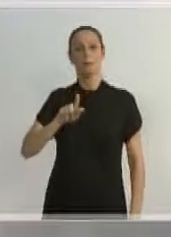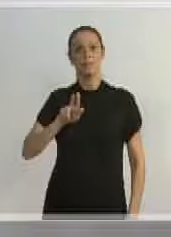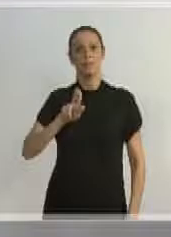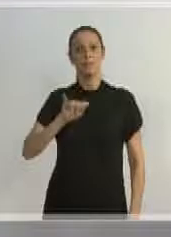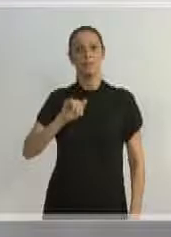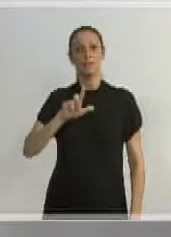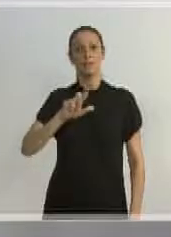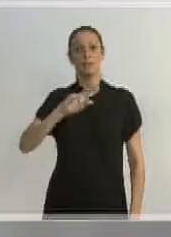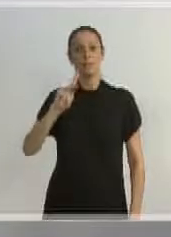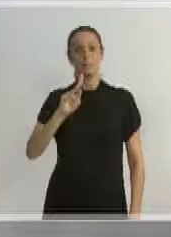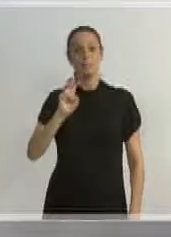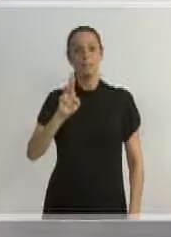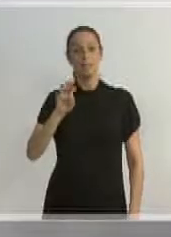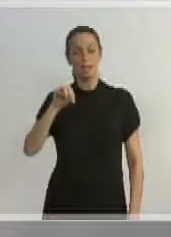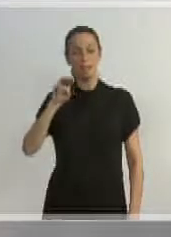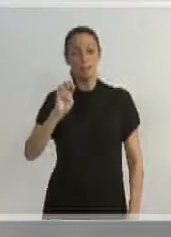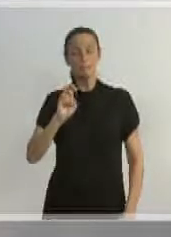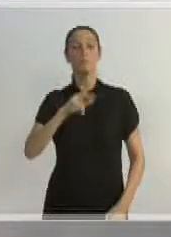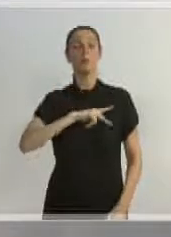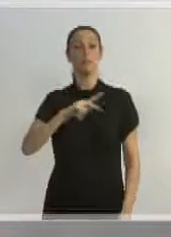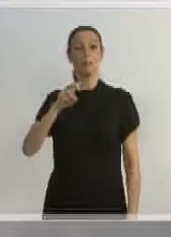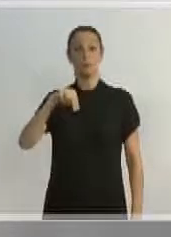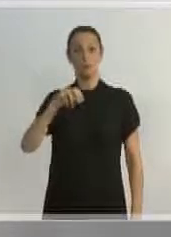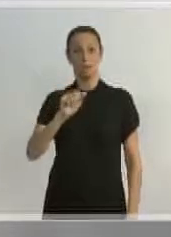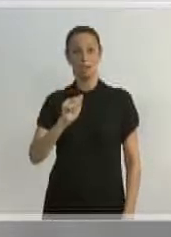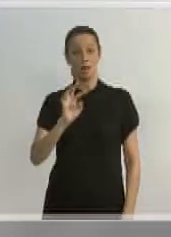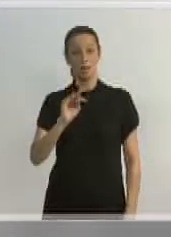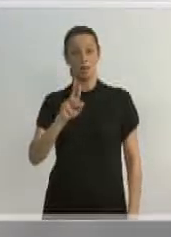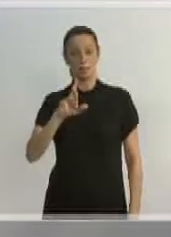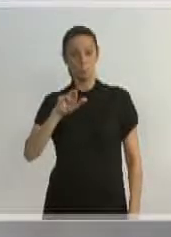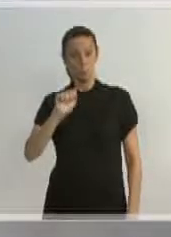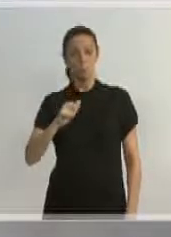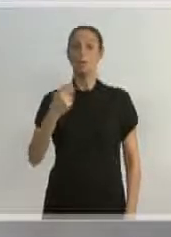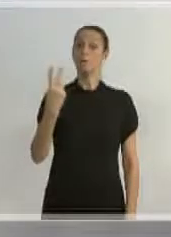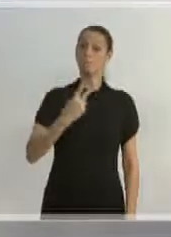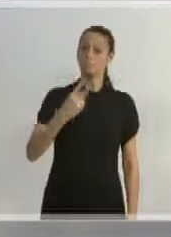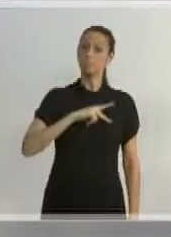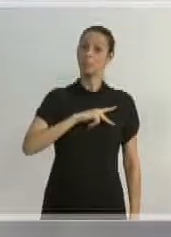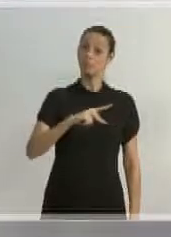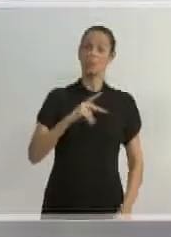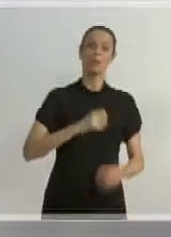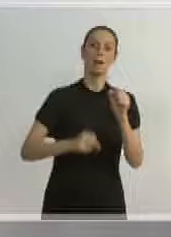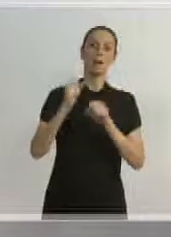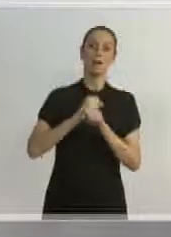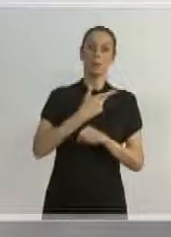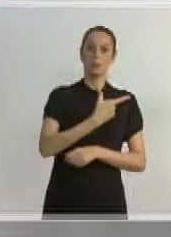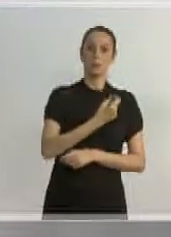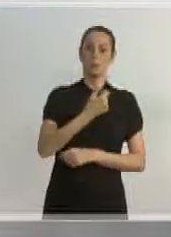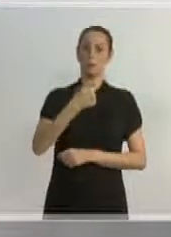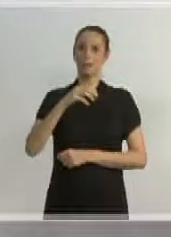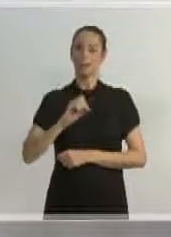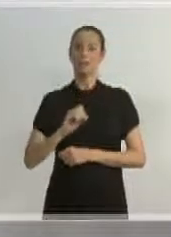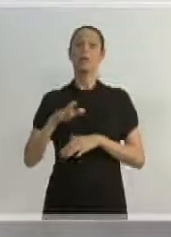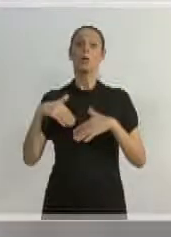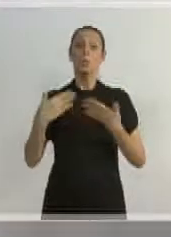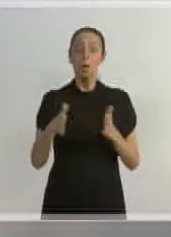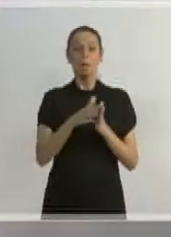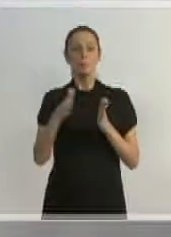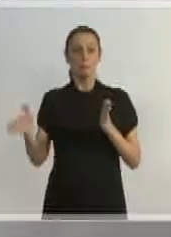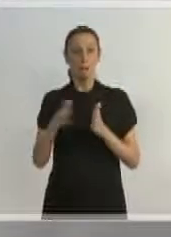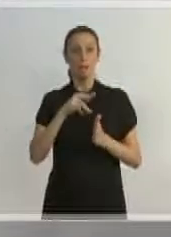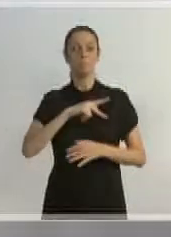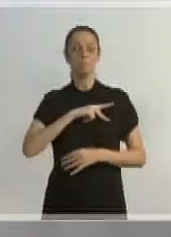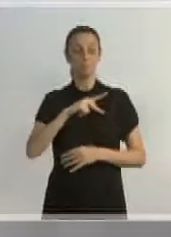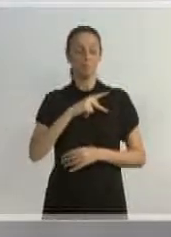o presidente da Natura, e que foi candidato a vice-presidente da República em 2010. E, quando acabou a eleição presidencial, ele entendeu que a melhor